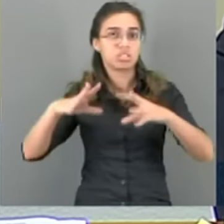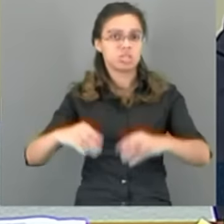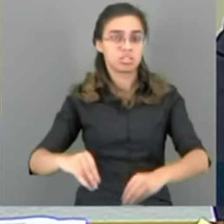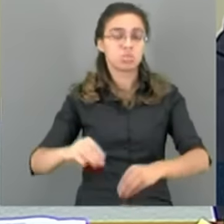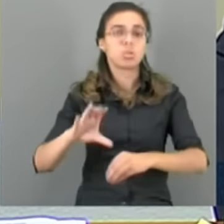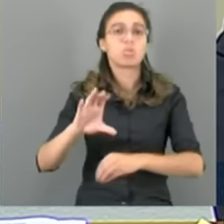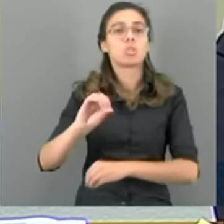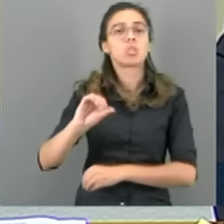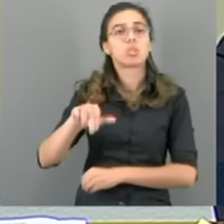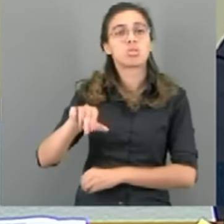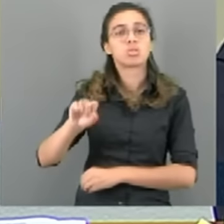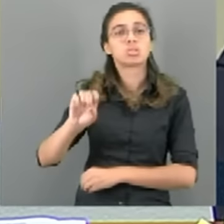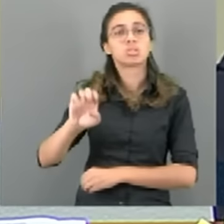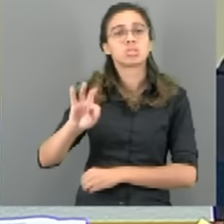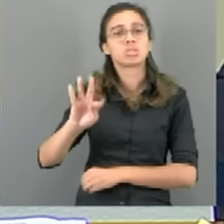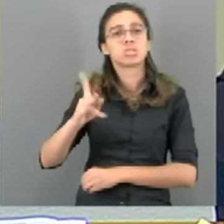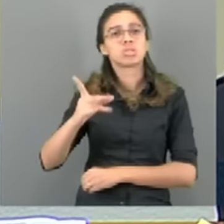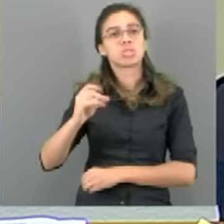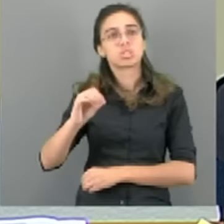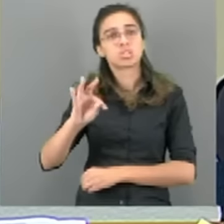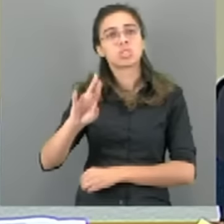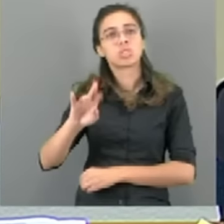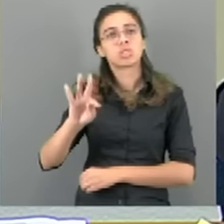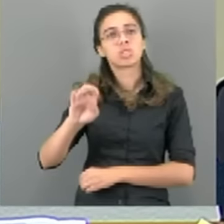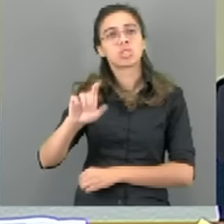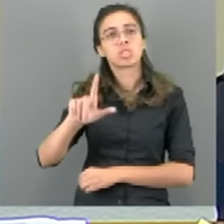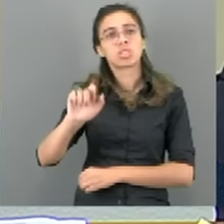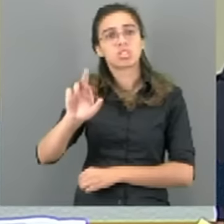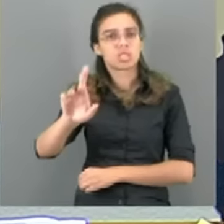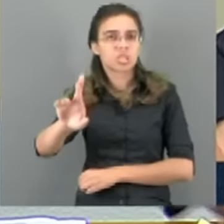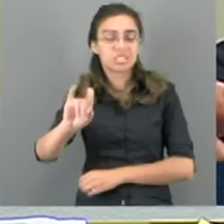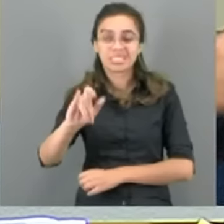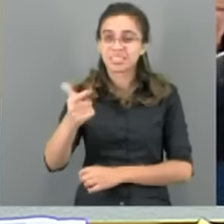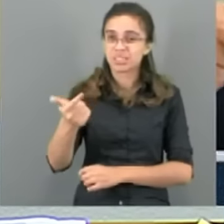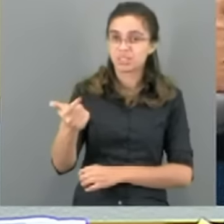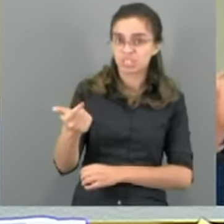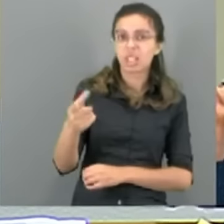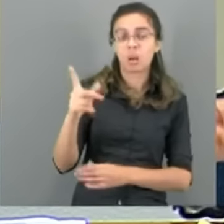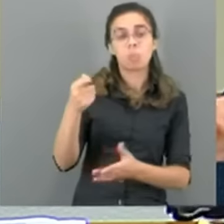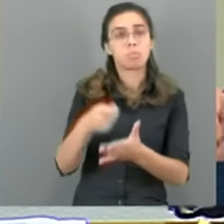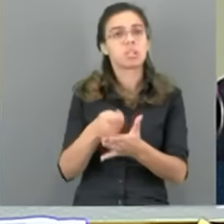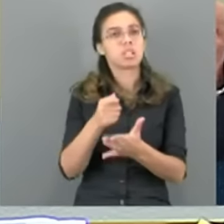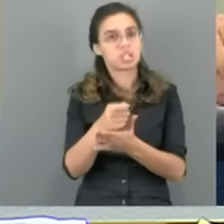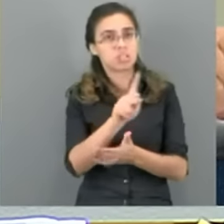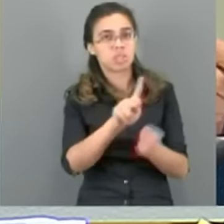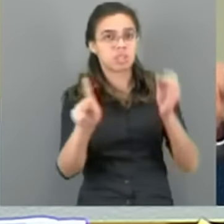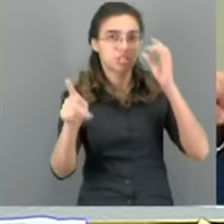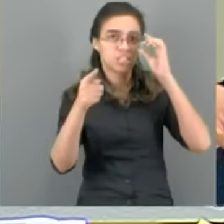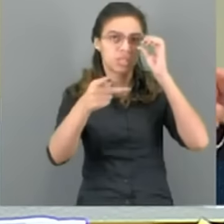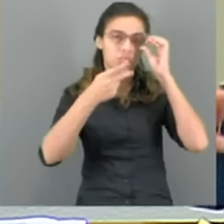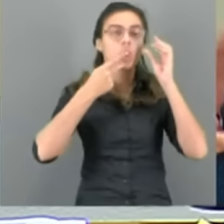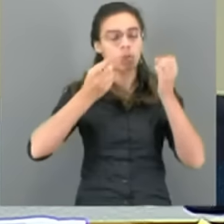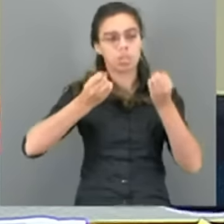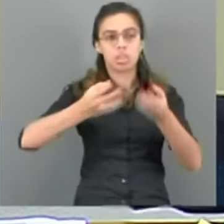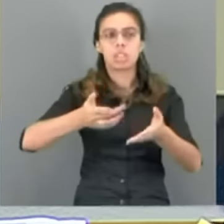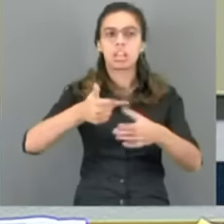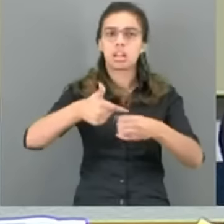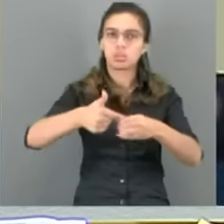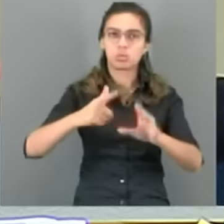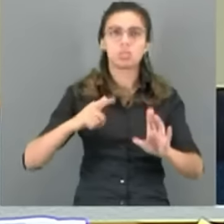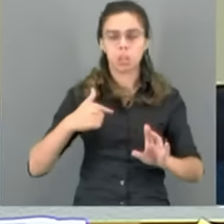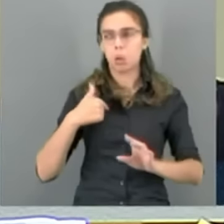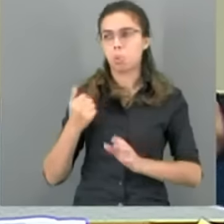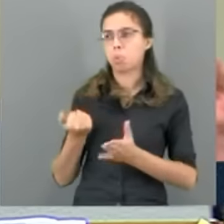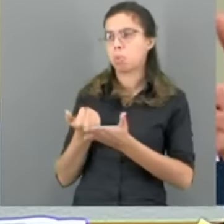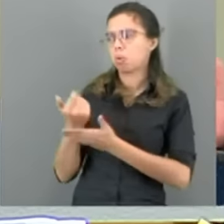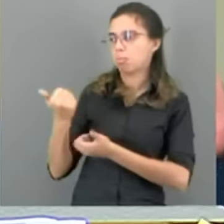tutelares. Porque, sem esses veículos, eu obrigava os prefeitos do interior a dar gasolina para eles. Então, eles também não